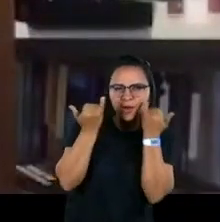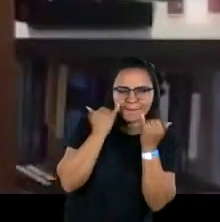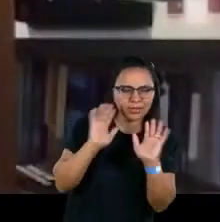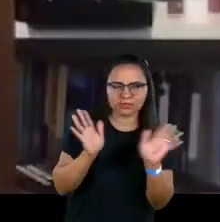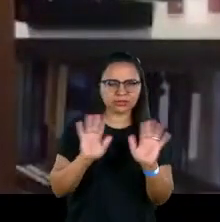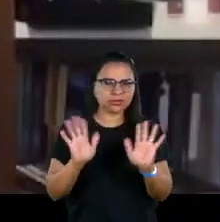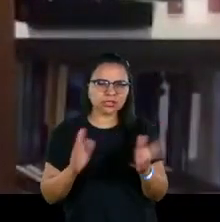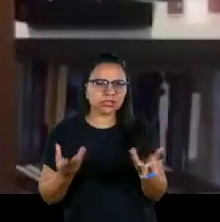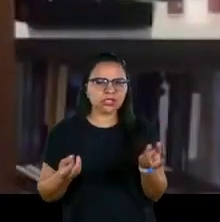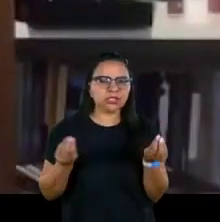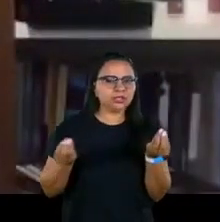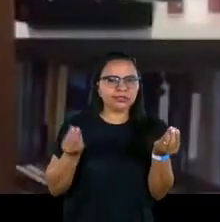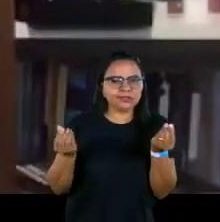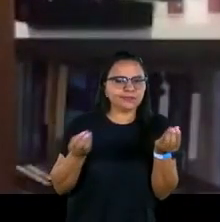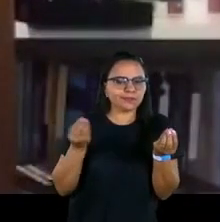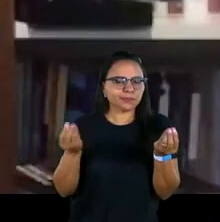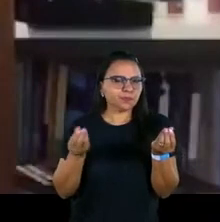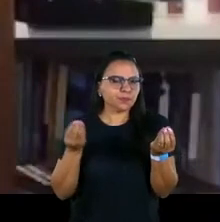enquanto